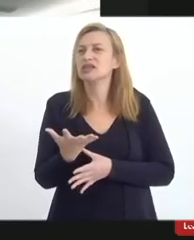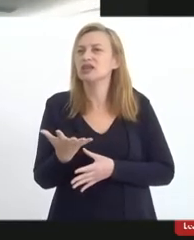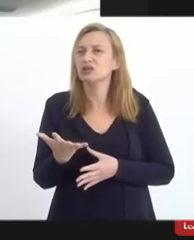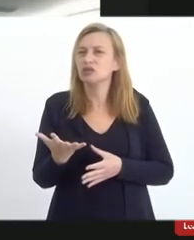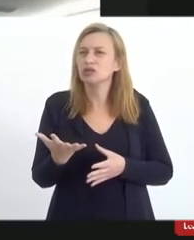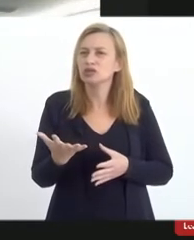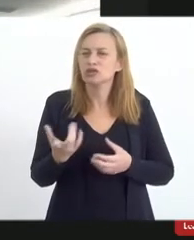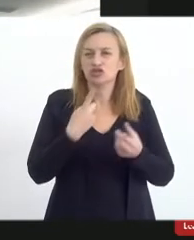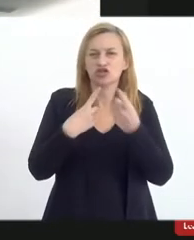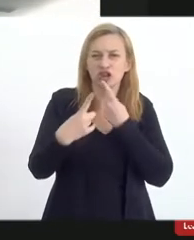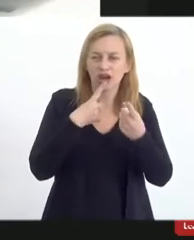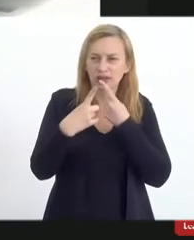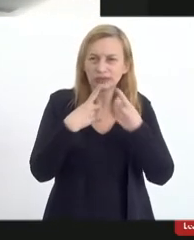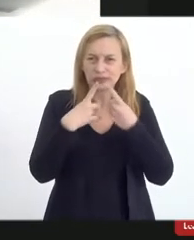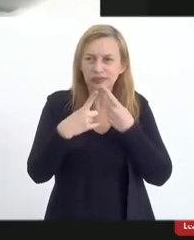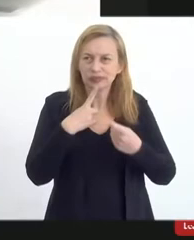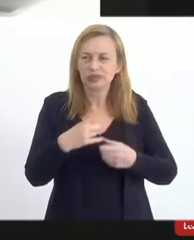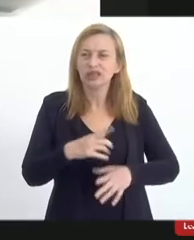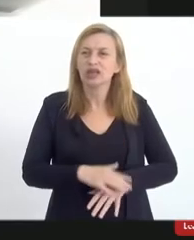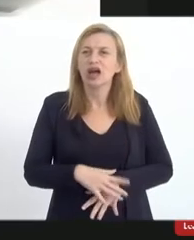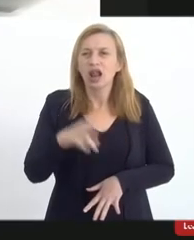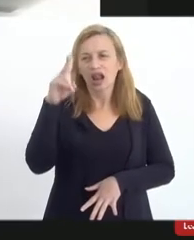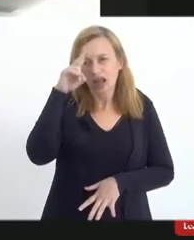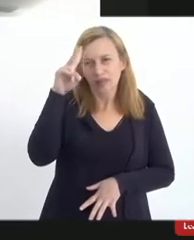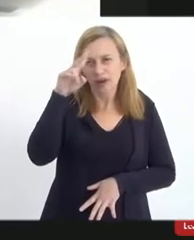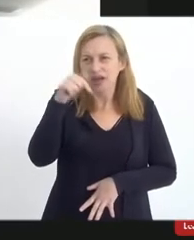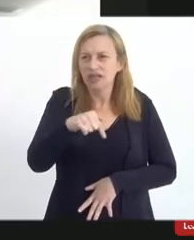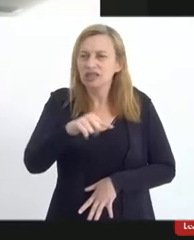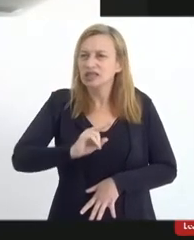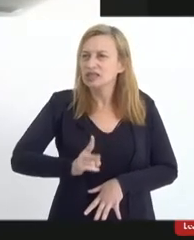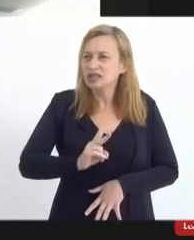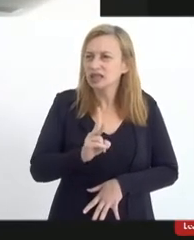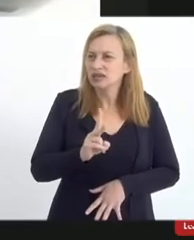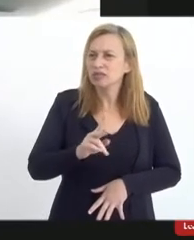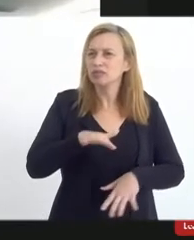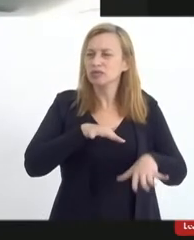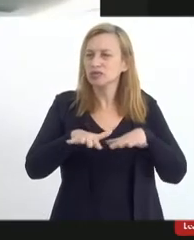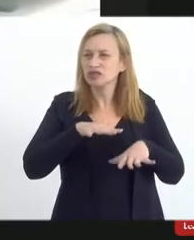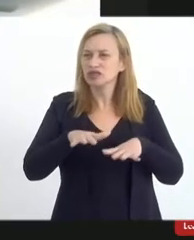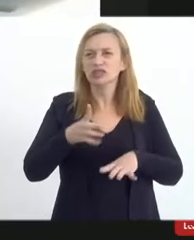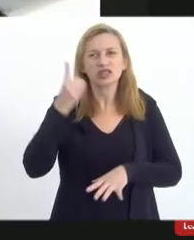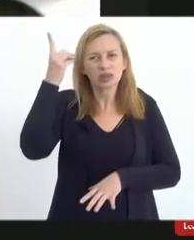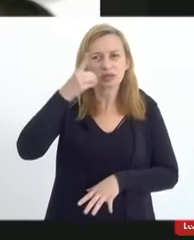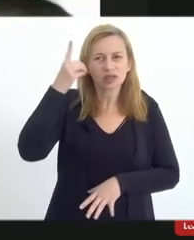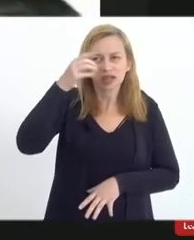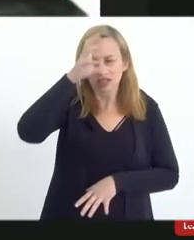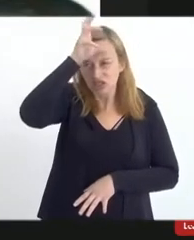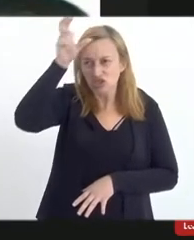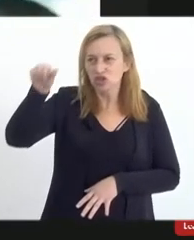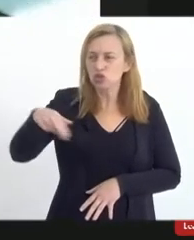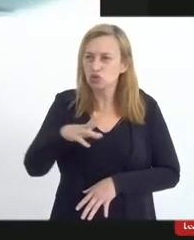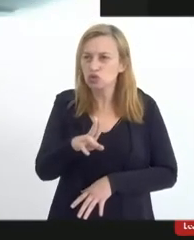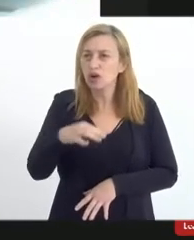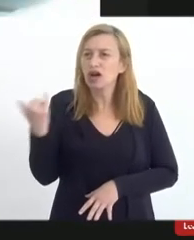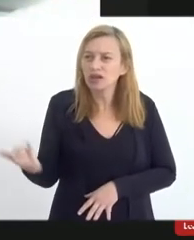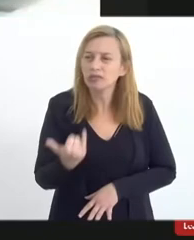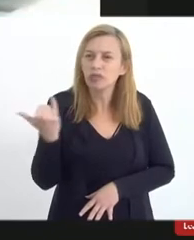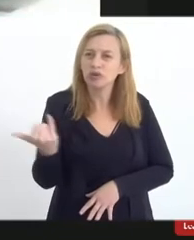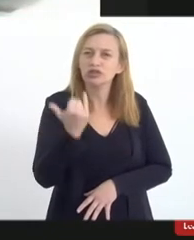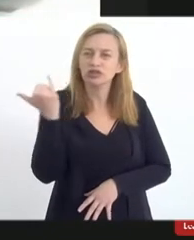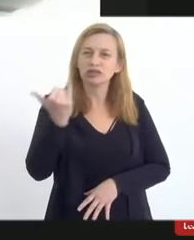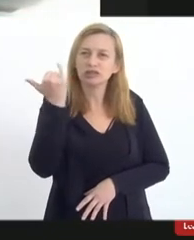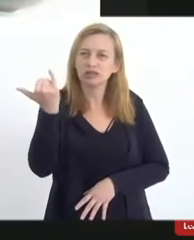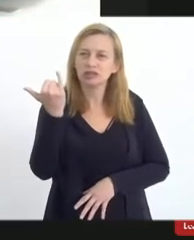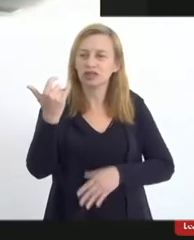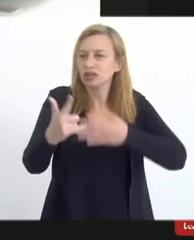construção de diálogo. Quero lembrar aqui que sempre foi uma manifestação da deputada Tiaju a importância do